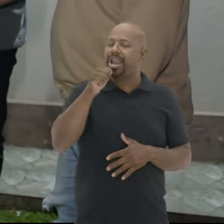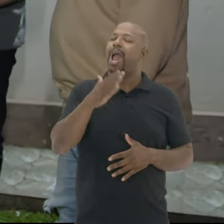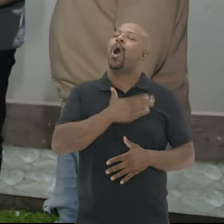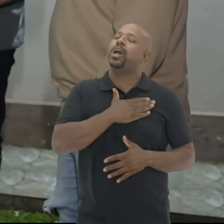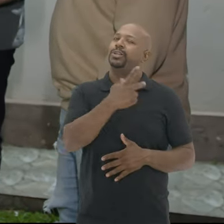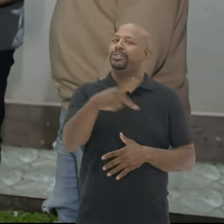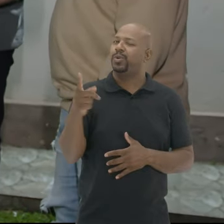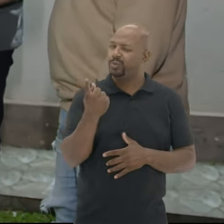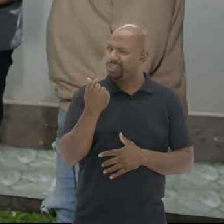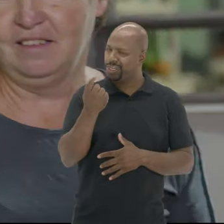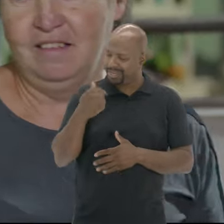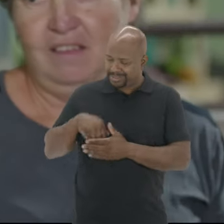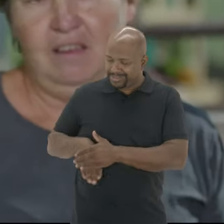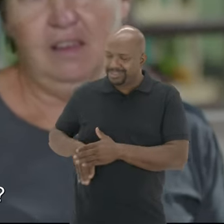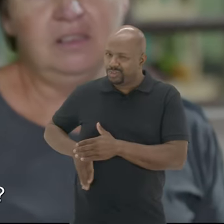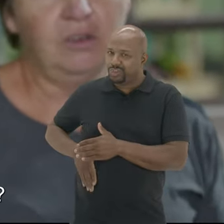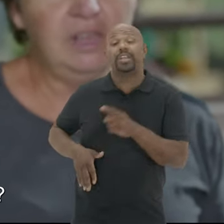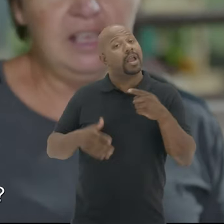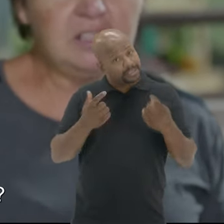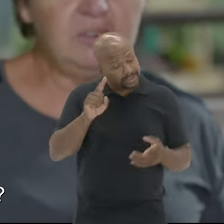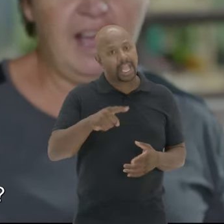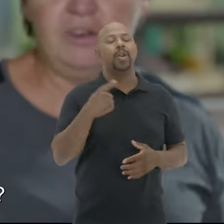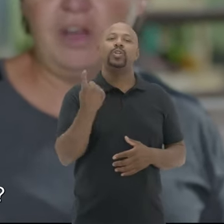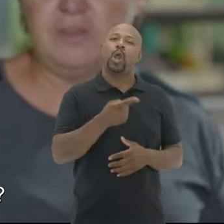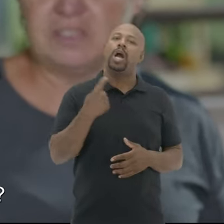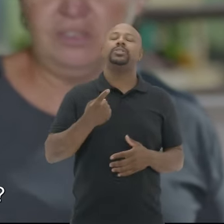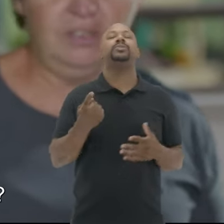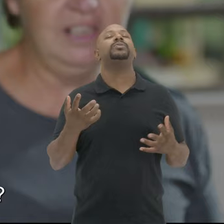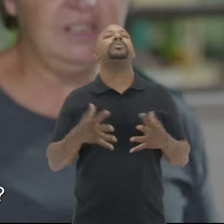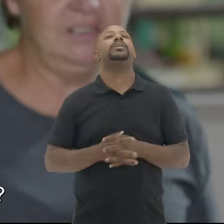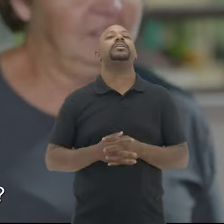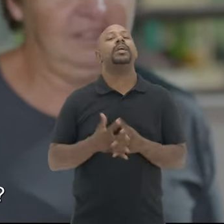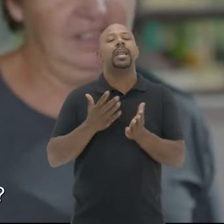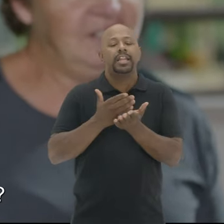é Cada mulher gosta do seu Então isso era o nosso